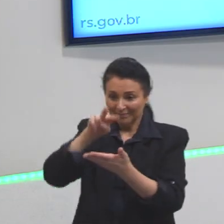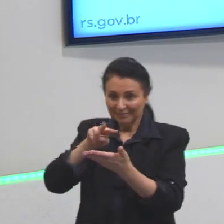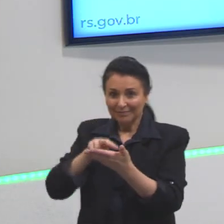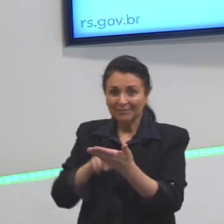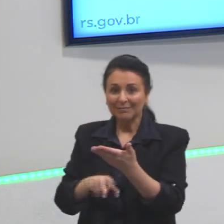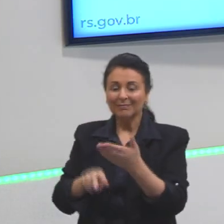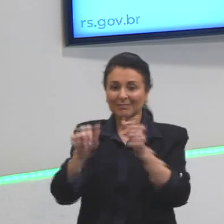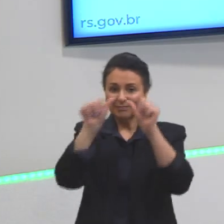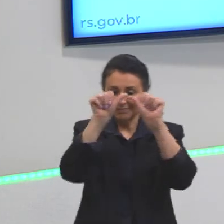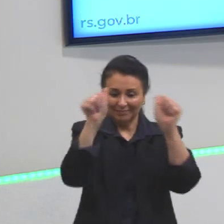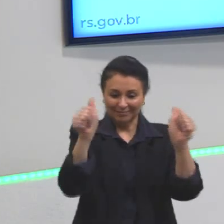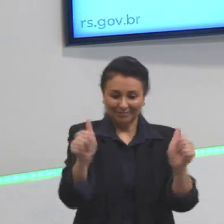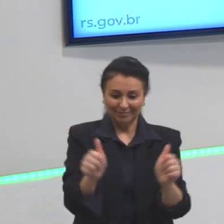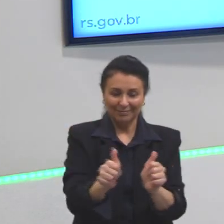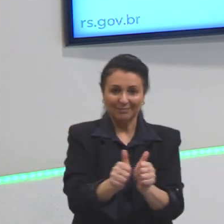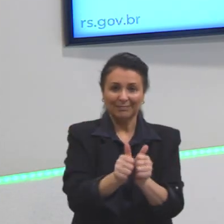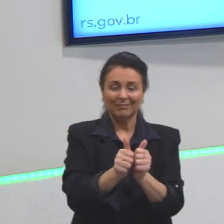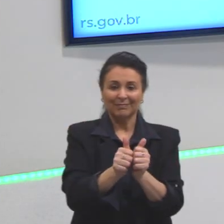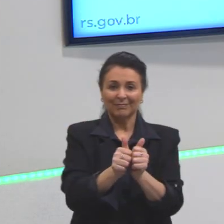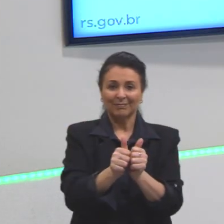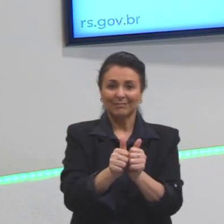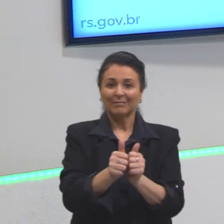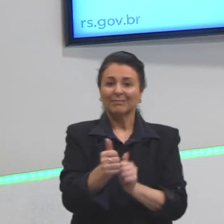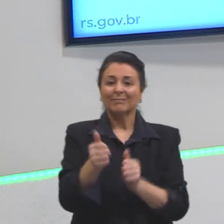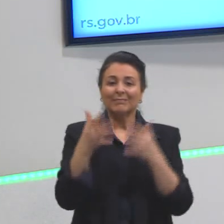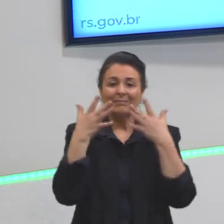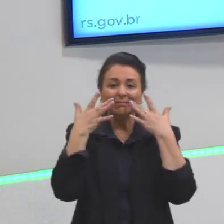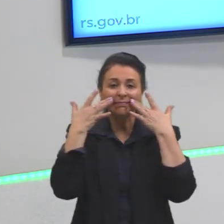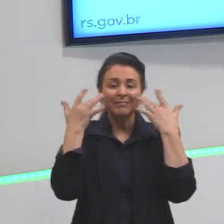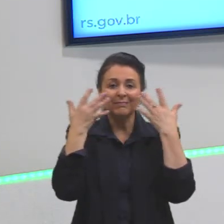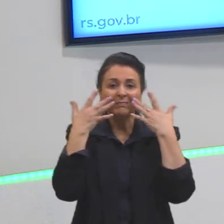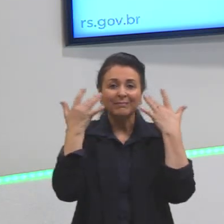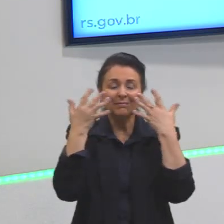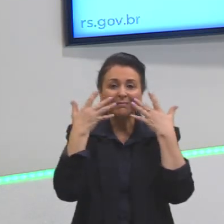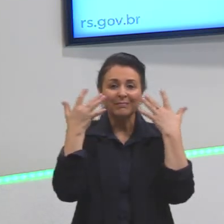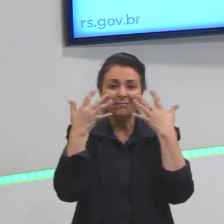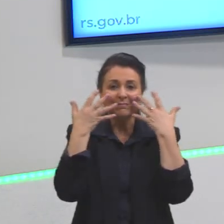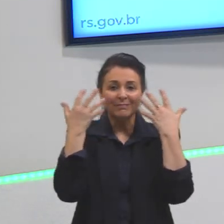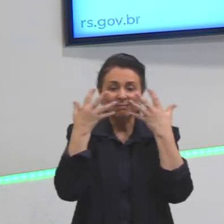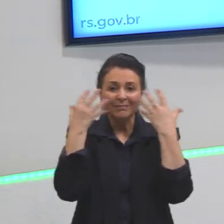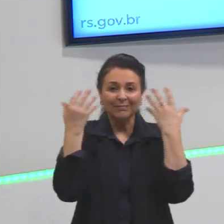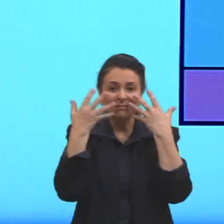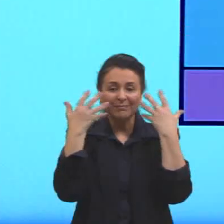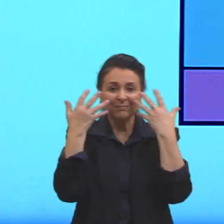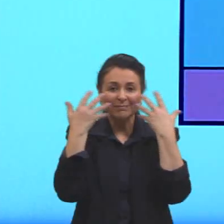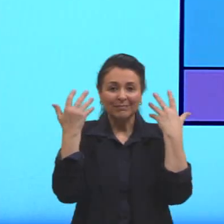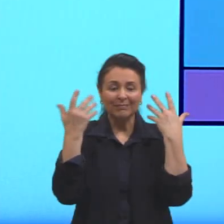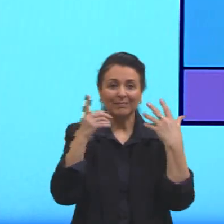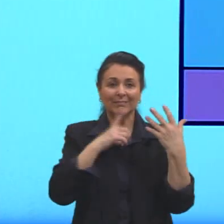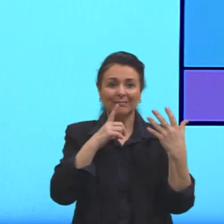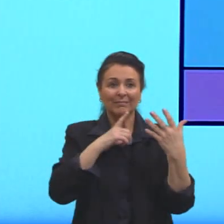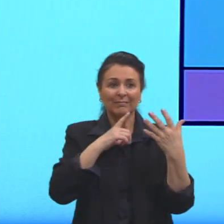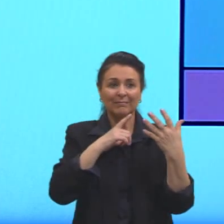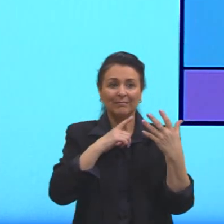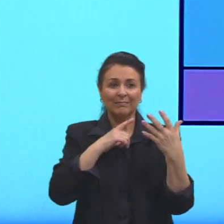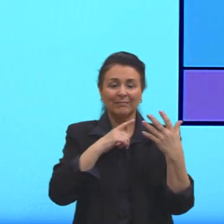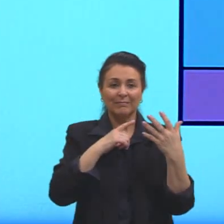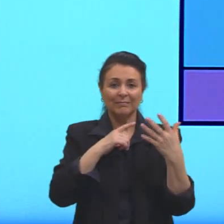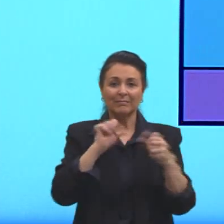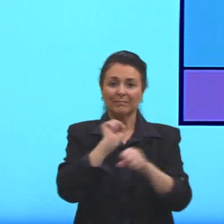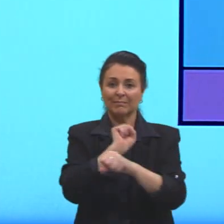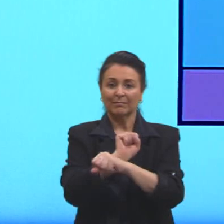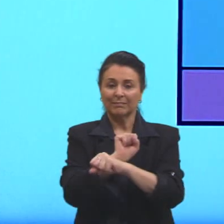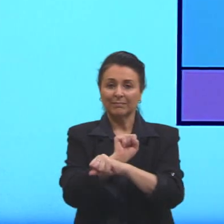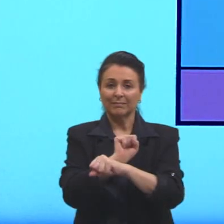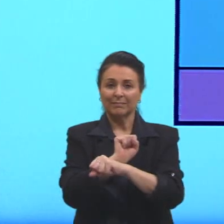a gente faz. Então, eu trago uma tirinha do Garfield aqui para vocês, que diz assim, I can see the future, and it's going